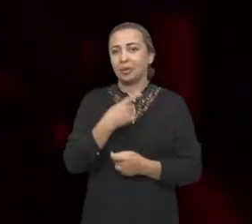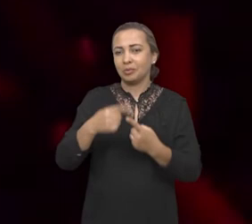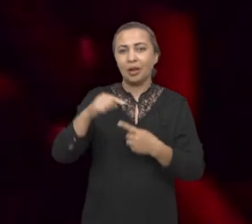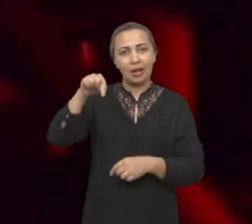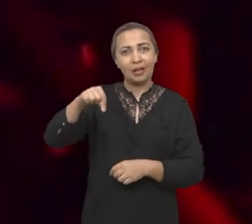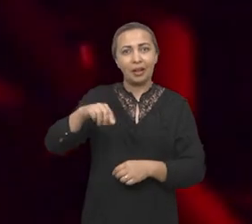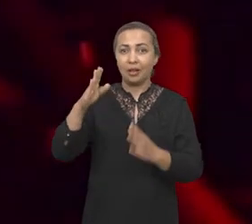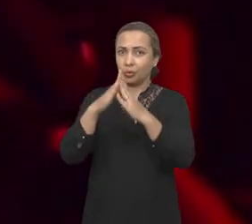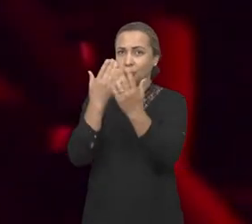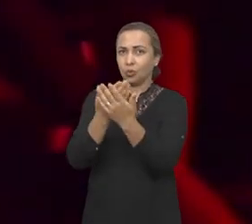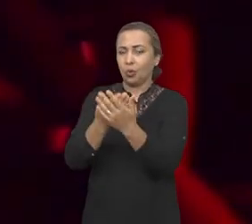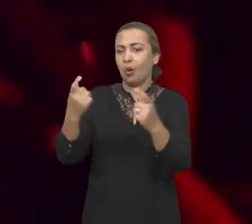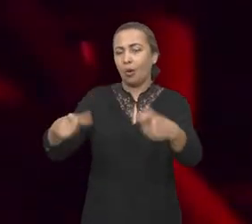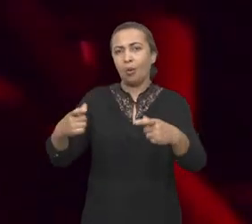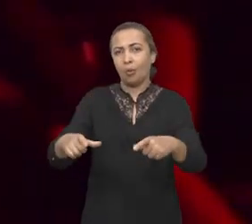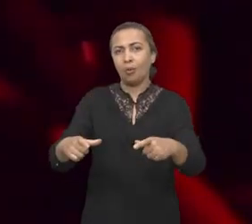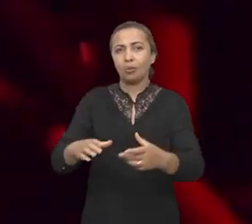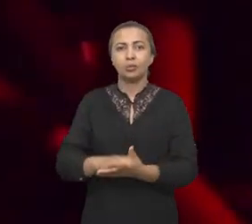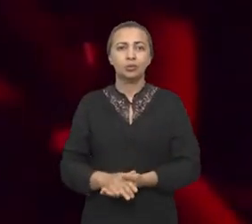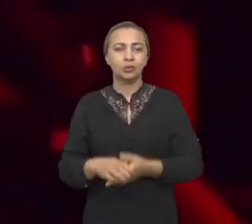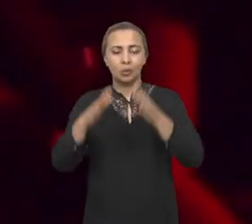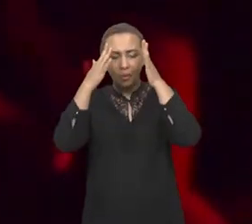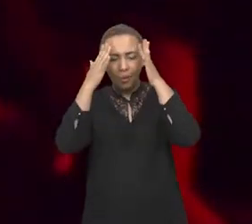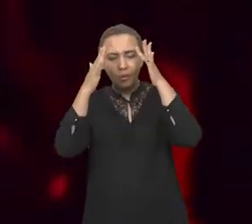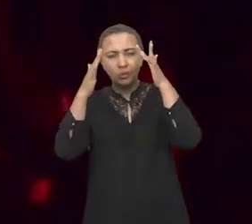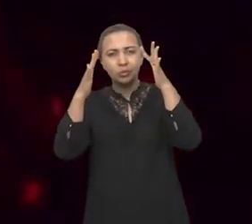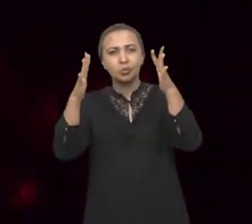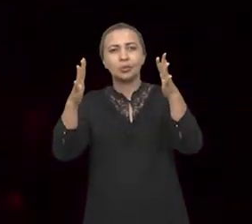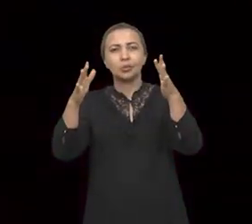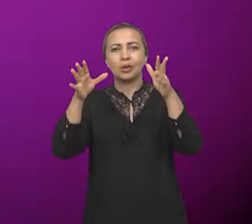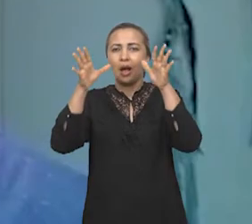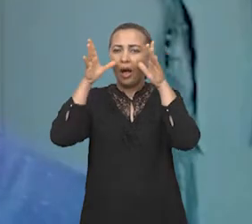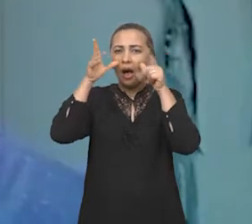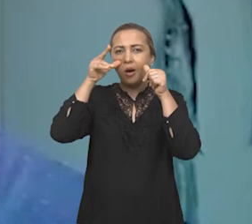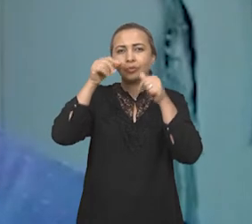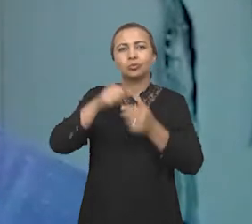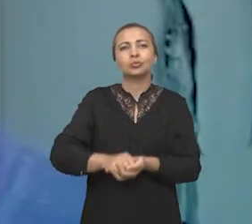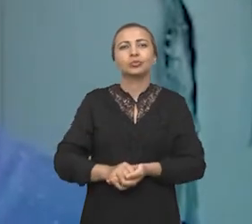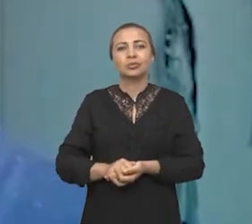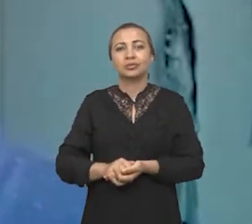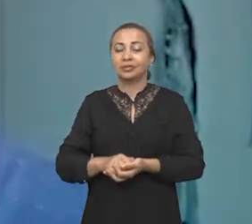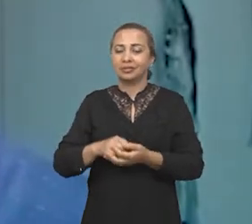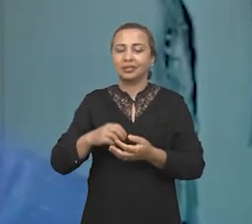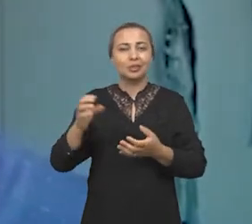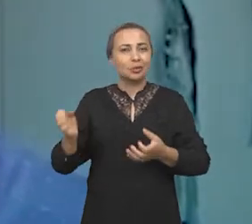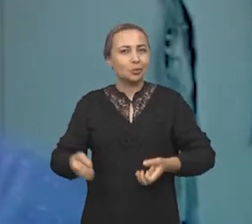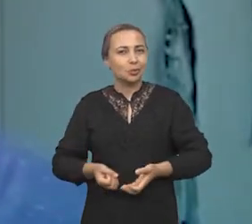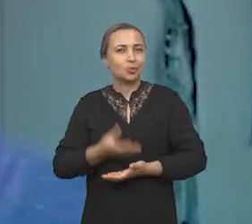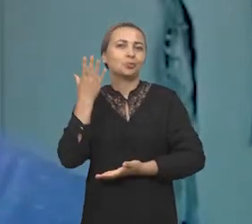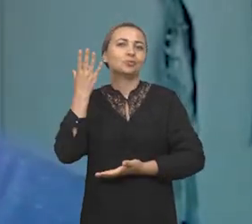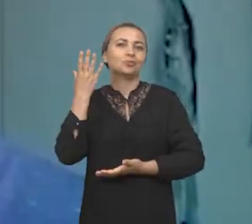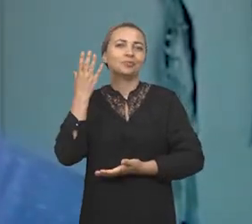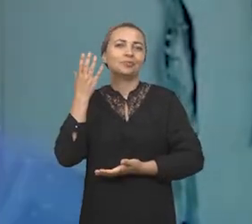escola onde os sonhos, onde as curiosidades são fomentadas